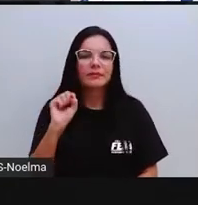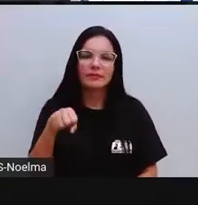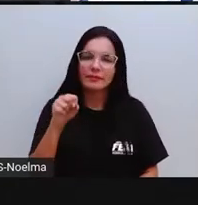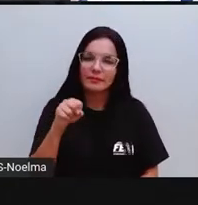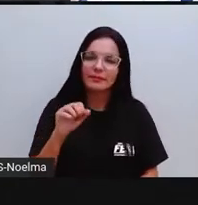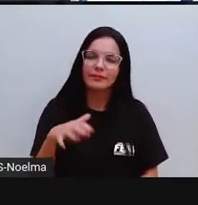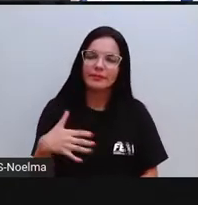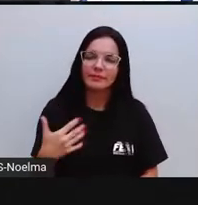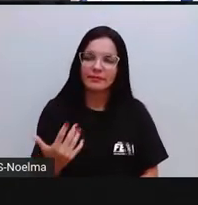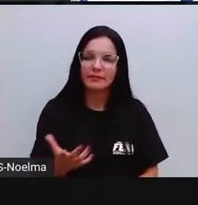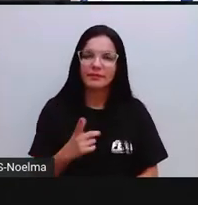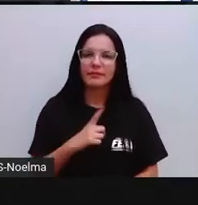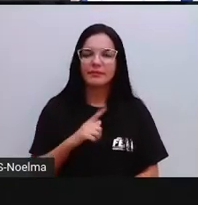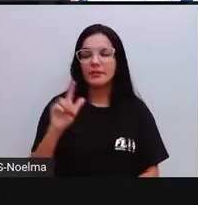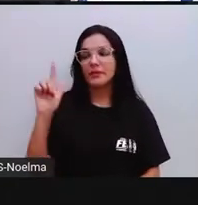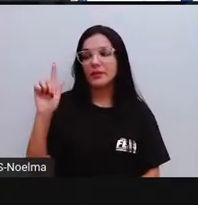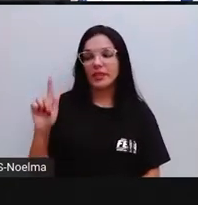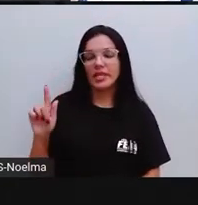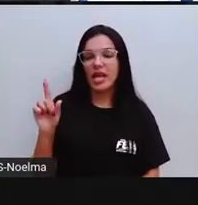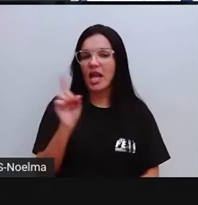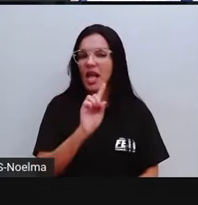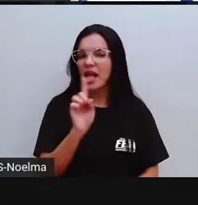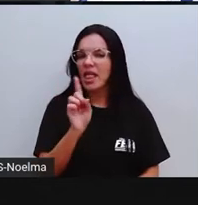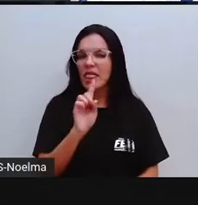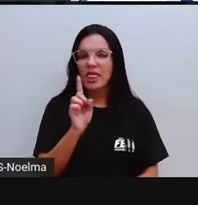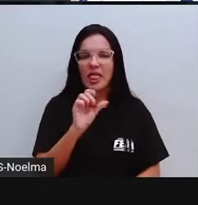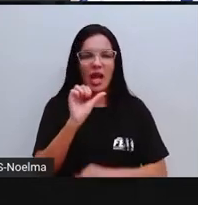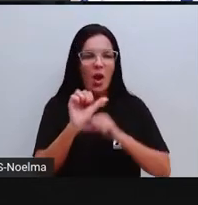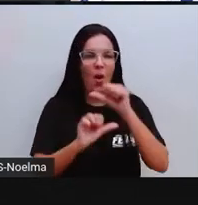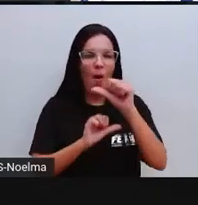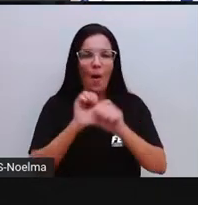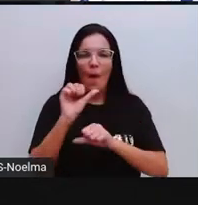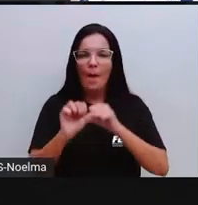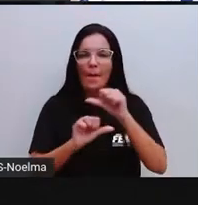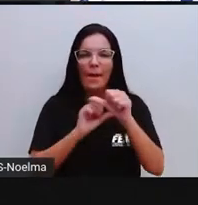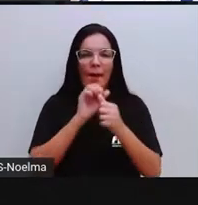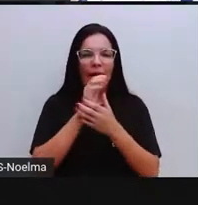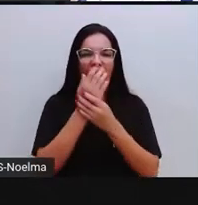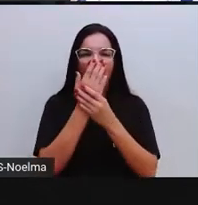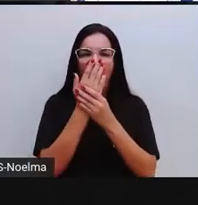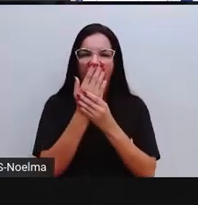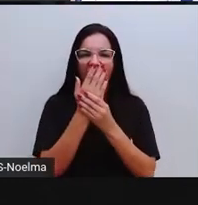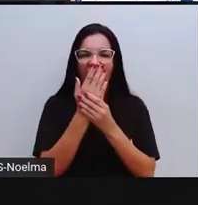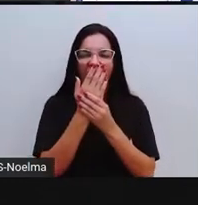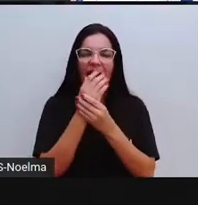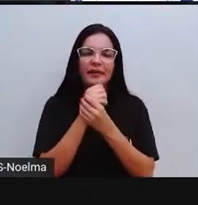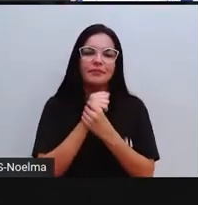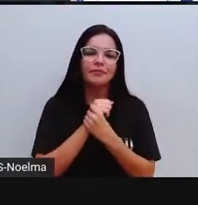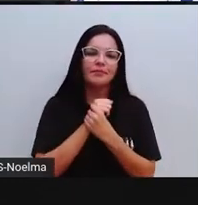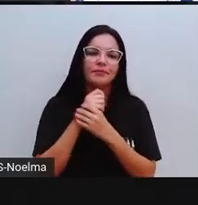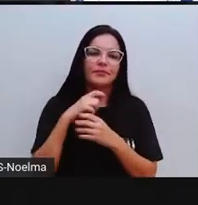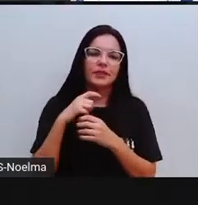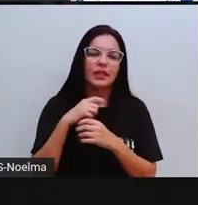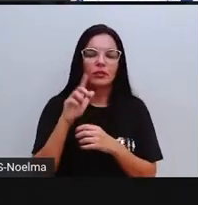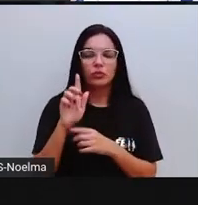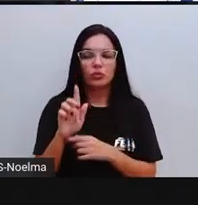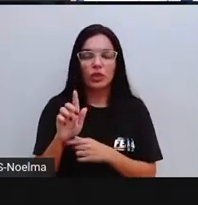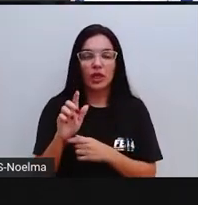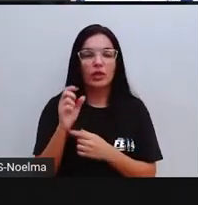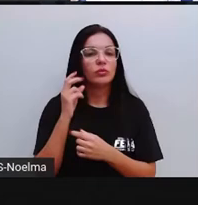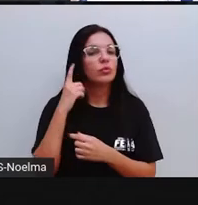Exatamente. A letra G é uma das letras que o som vai mudar. Então, ela pode ter aí o som do G,